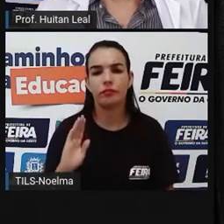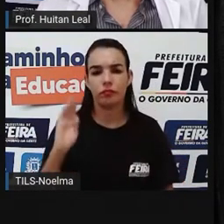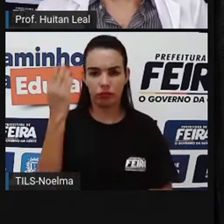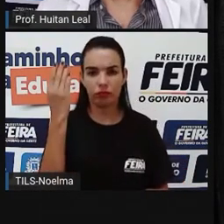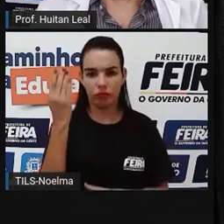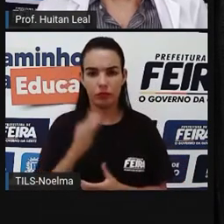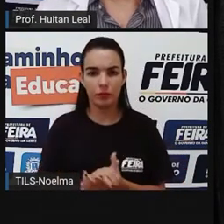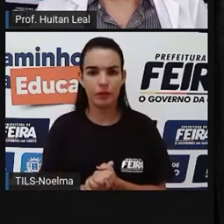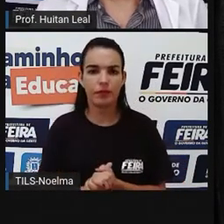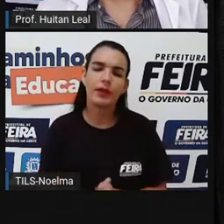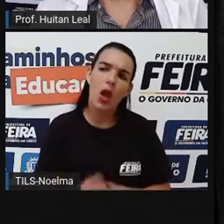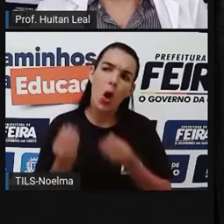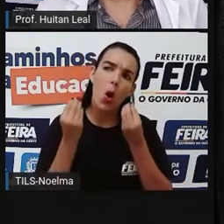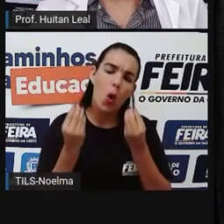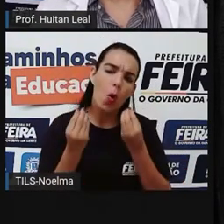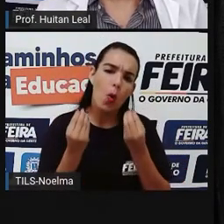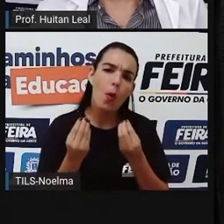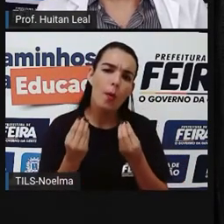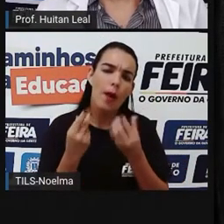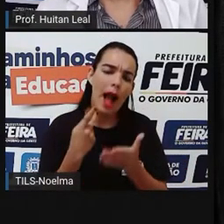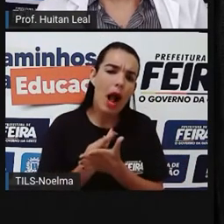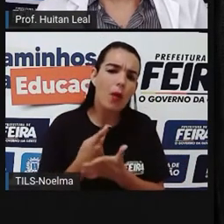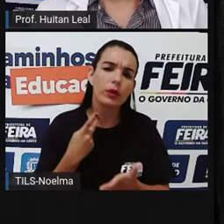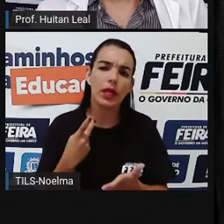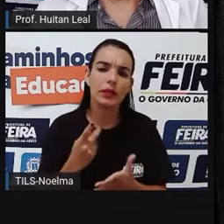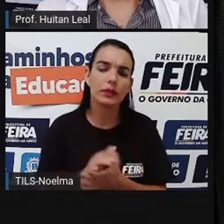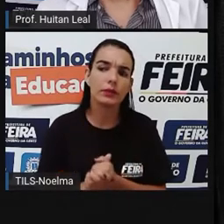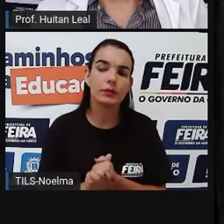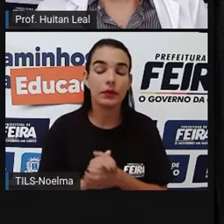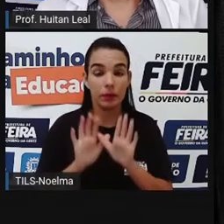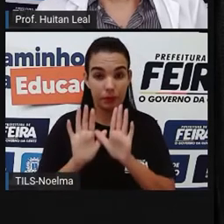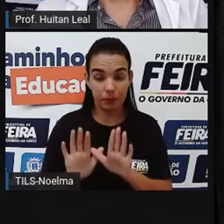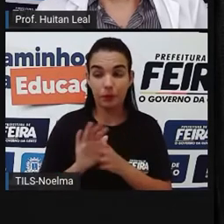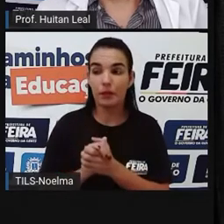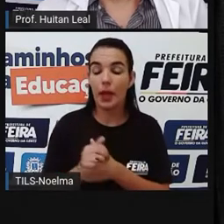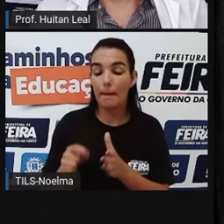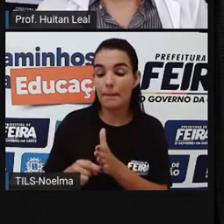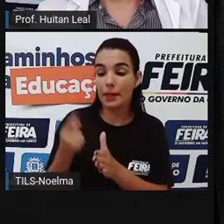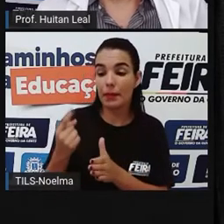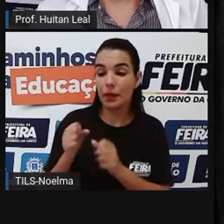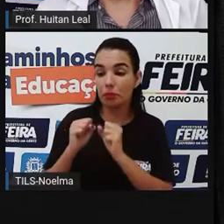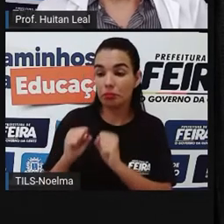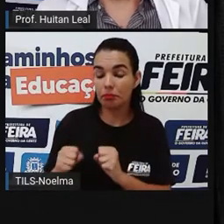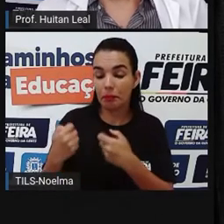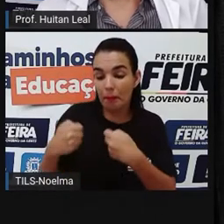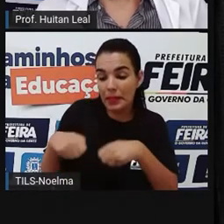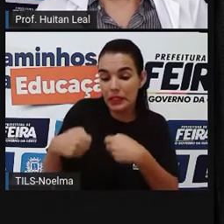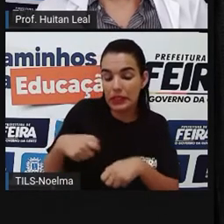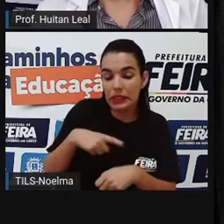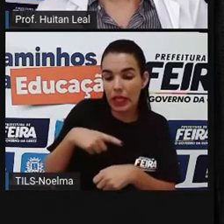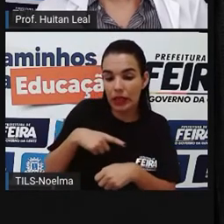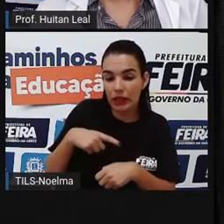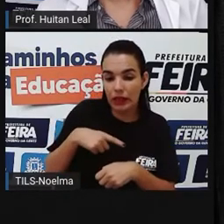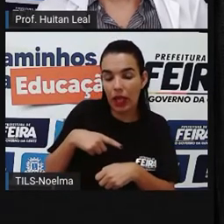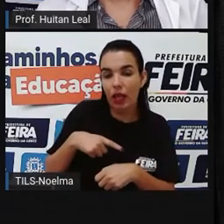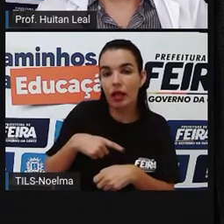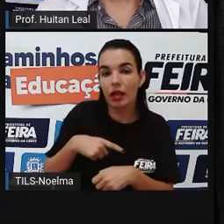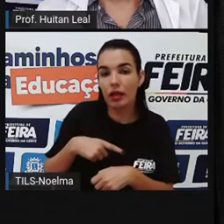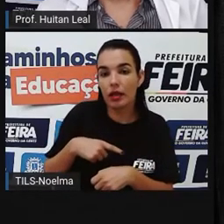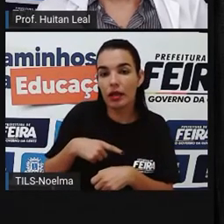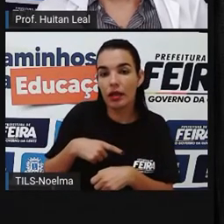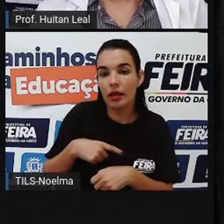Como funciona fake news? Primeiro, tem que se ter um motivo. Os motivos são diversos. Criam-se manchetes